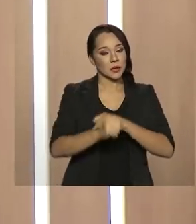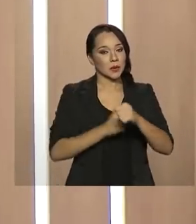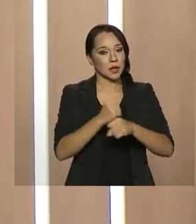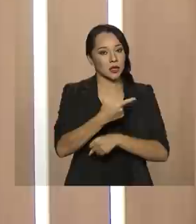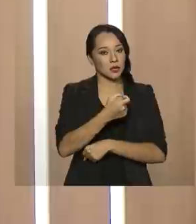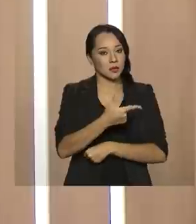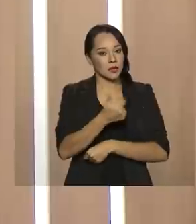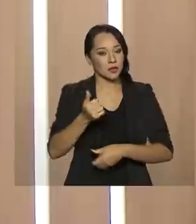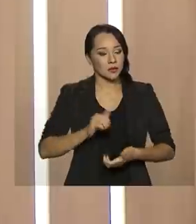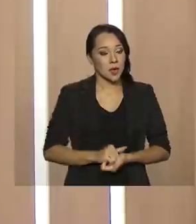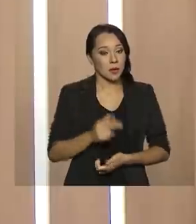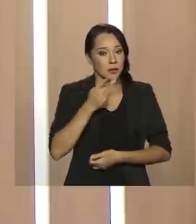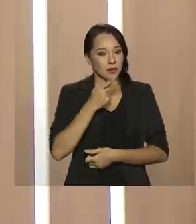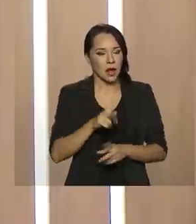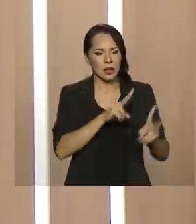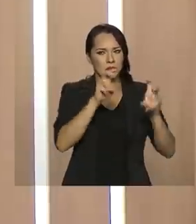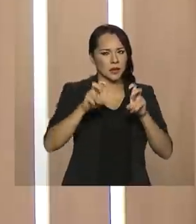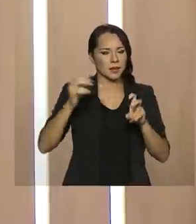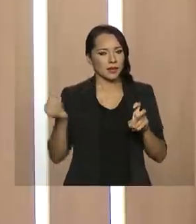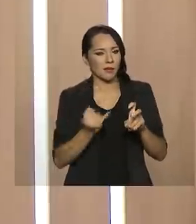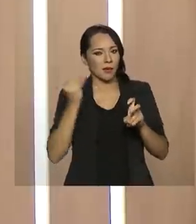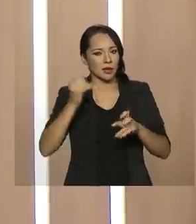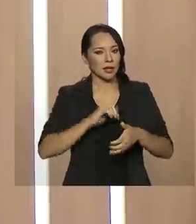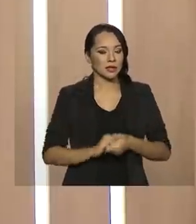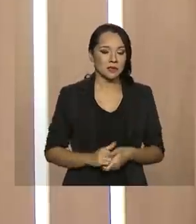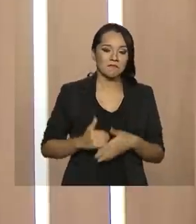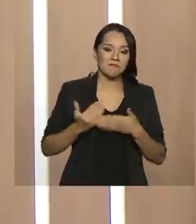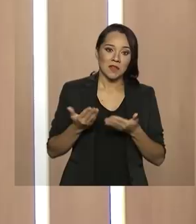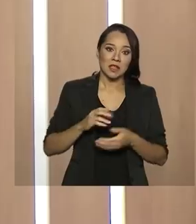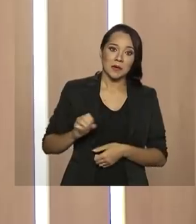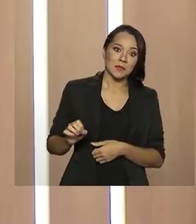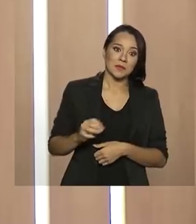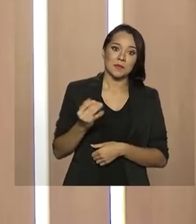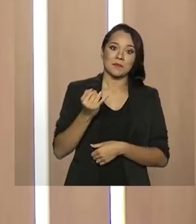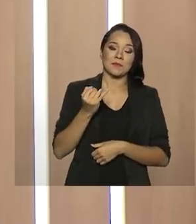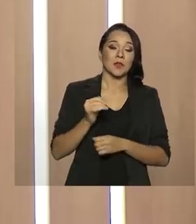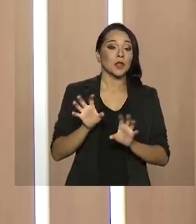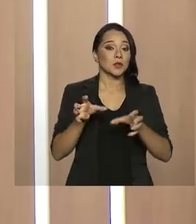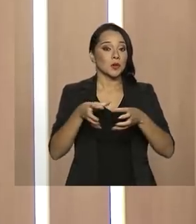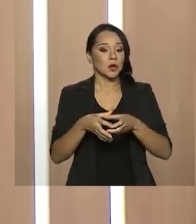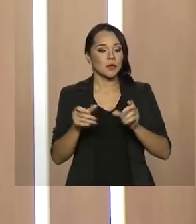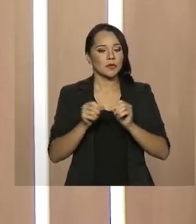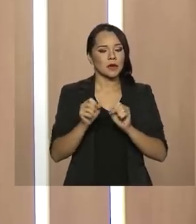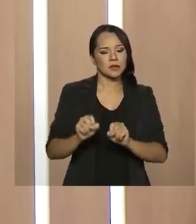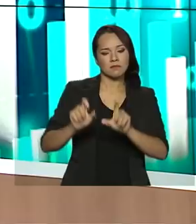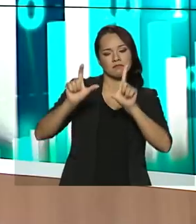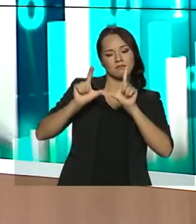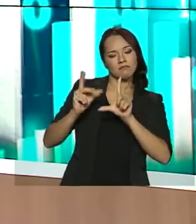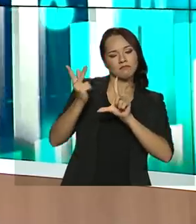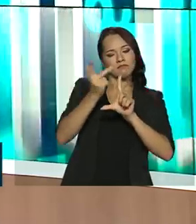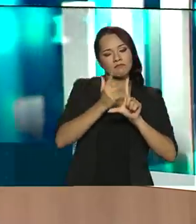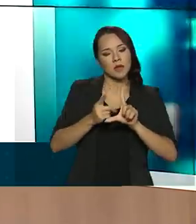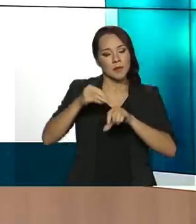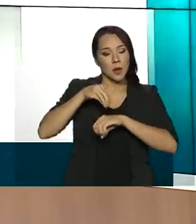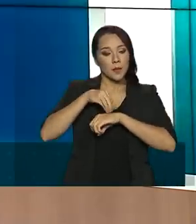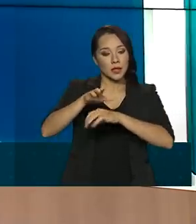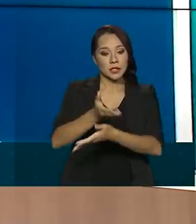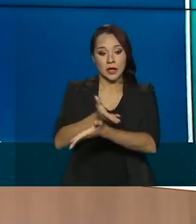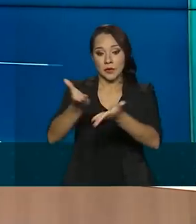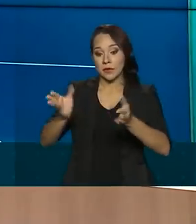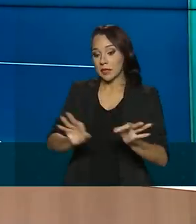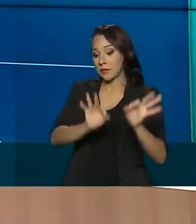2021. E para falar de um tema tão importante e tão caro para nós, a nossa equipe de produção fez uma pequena arte para compartilhar com você,